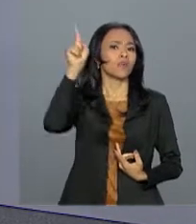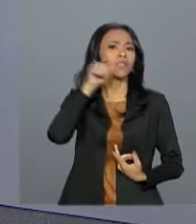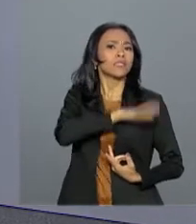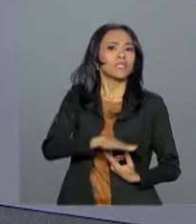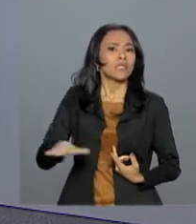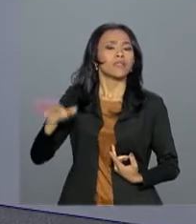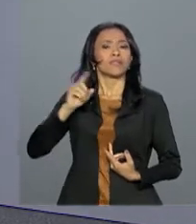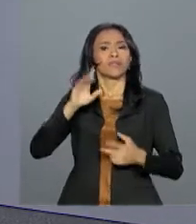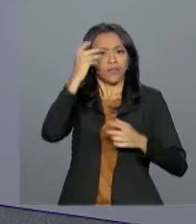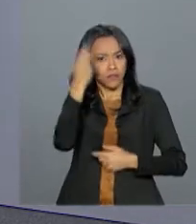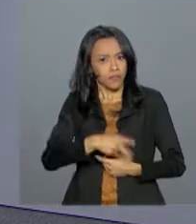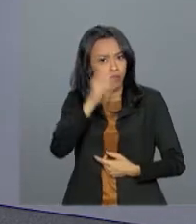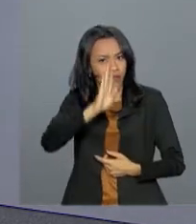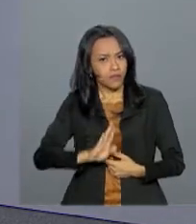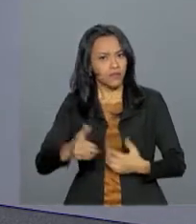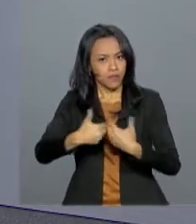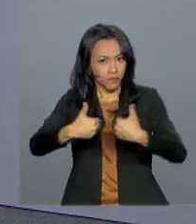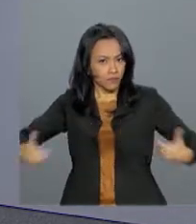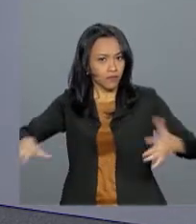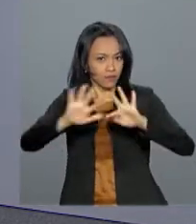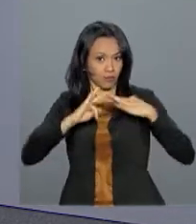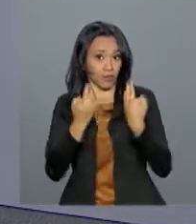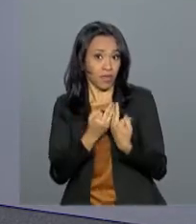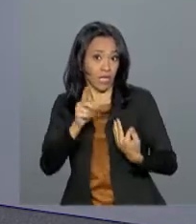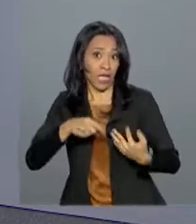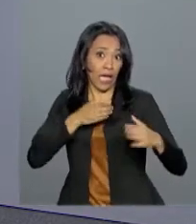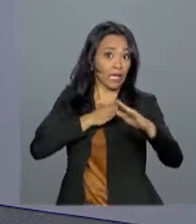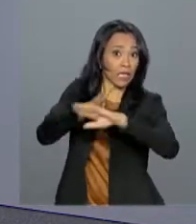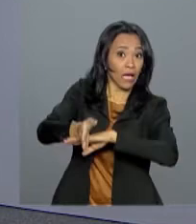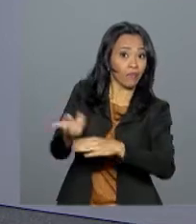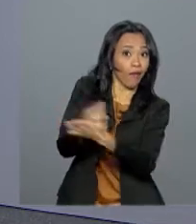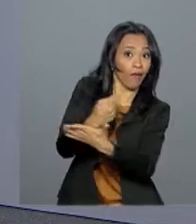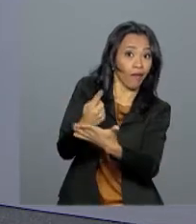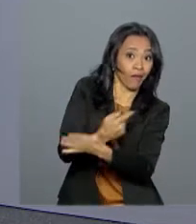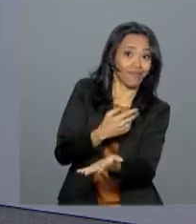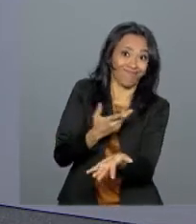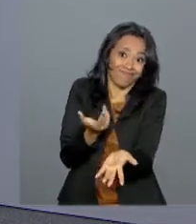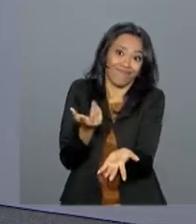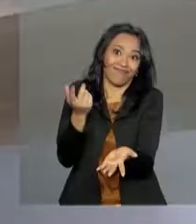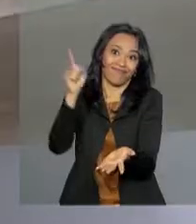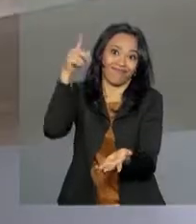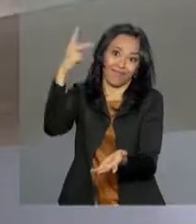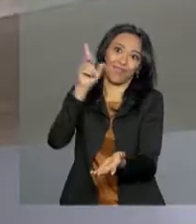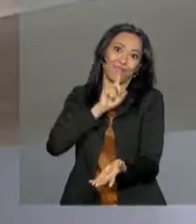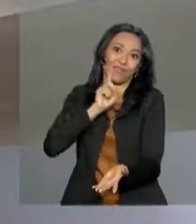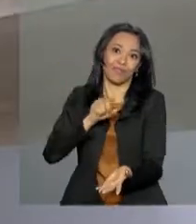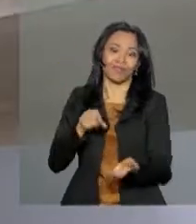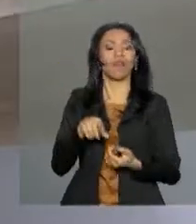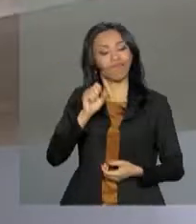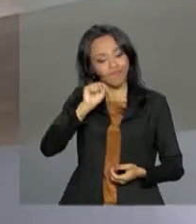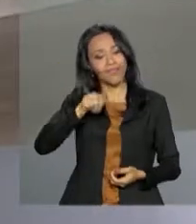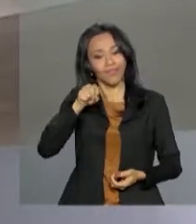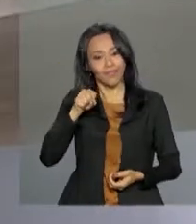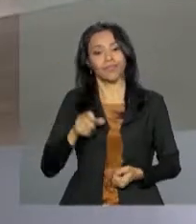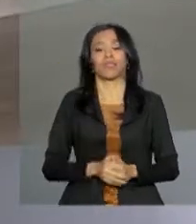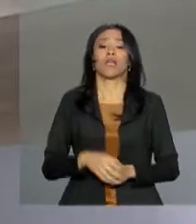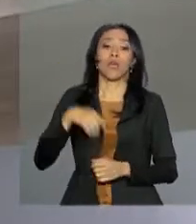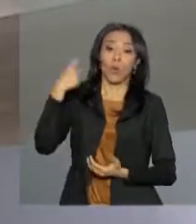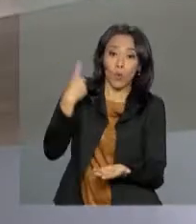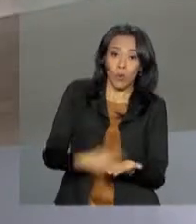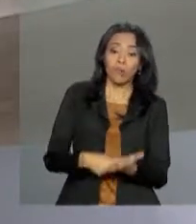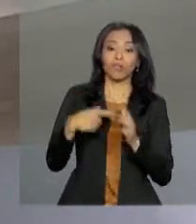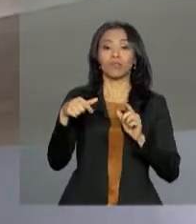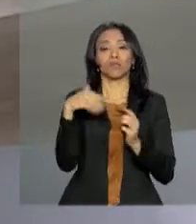separadas dos pais que entraram ilegalmente no país, é isso? Exatamente Renata, essa agenda dos ministros